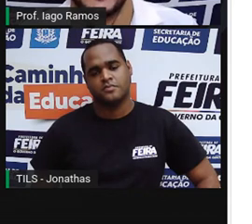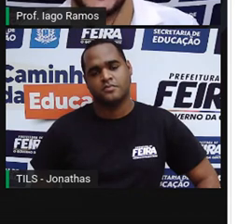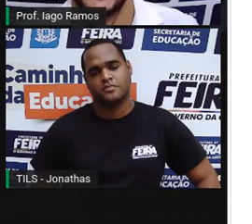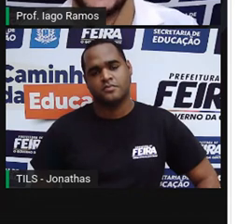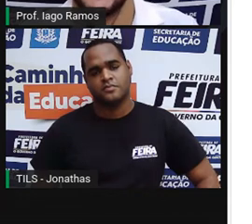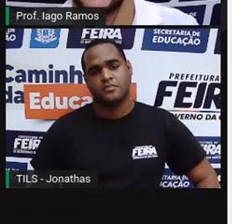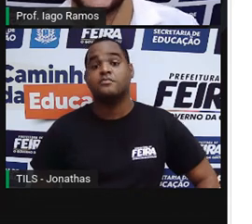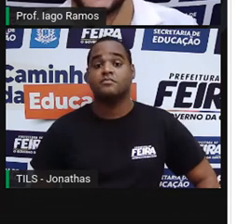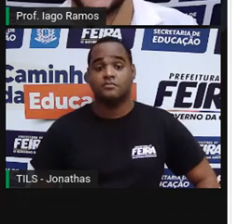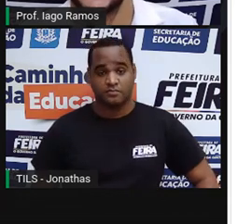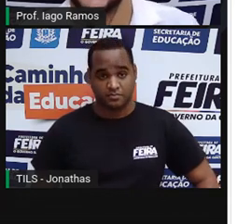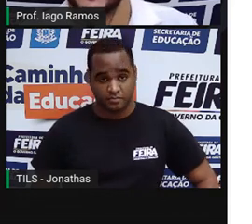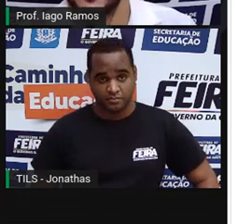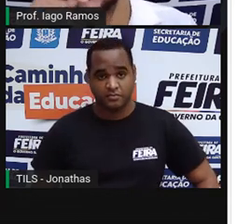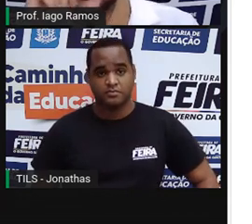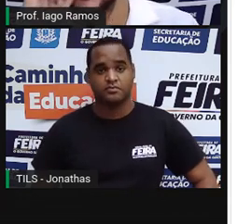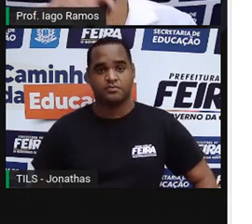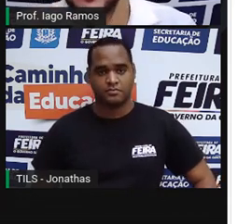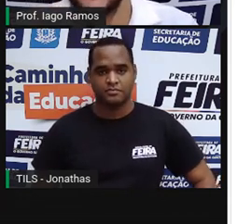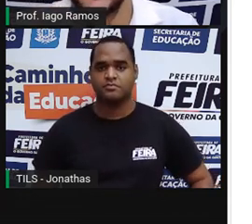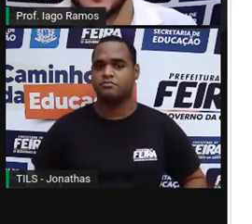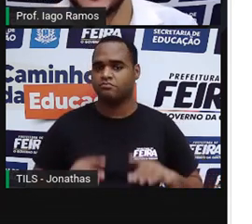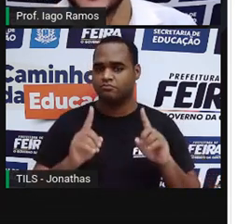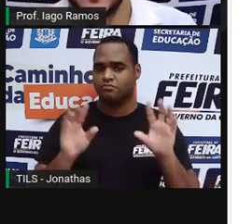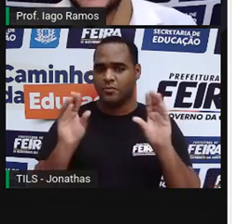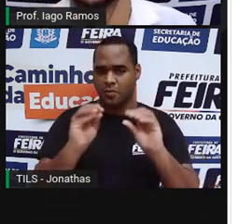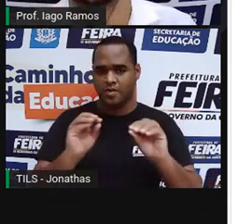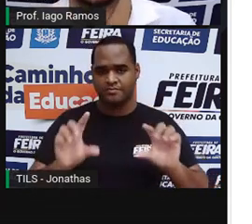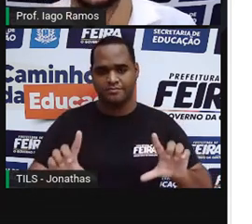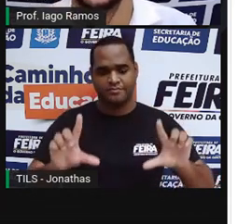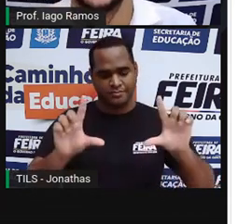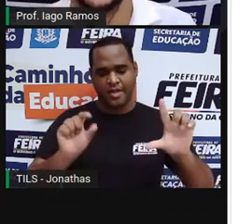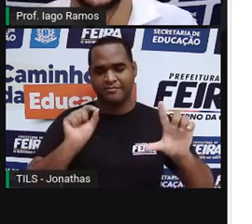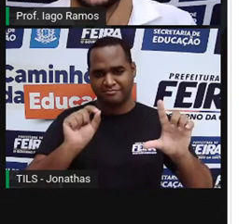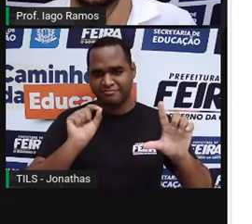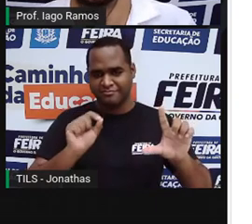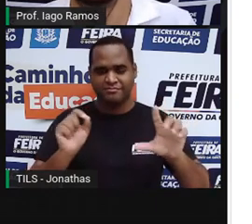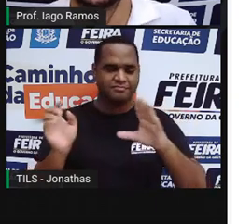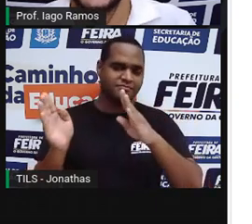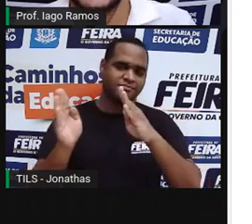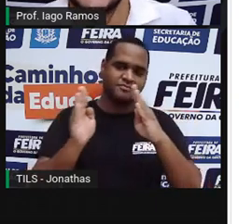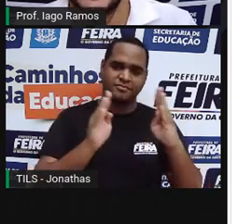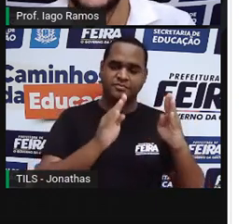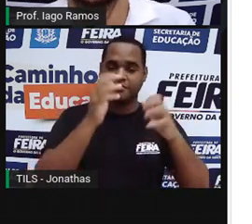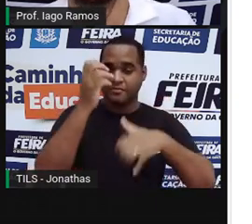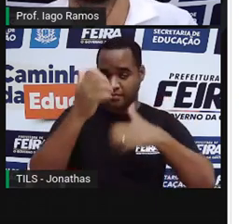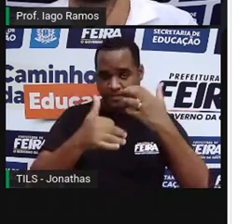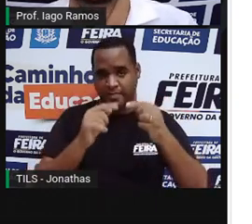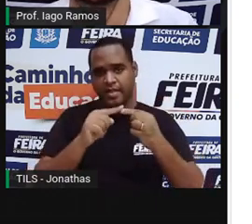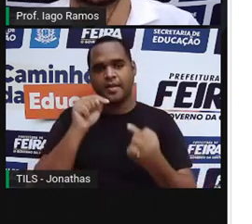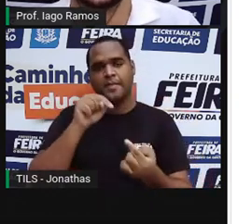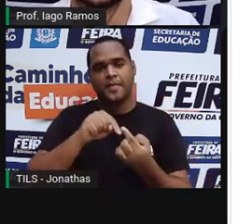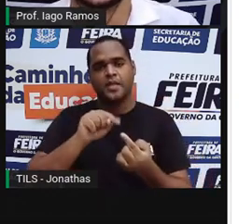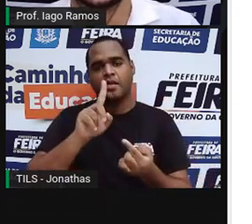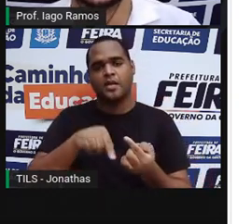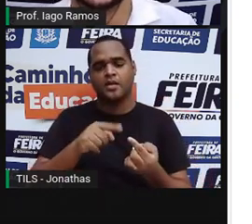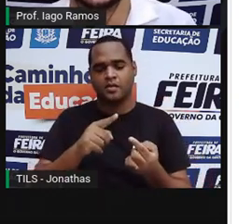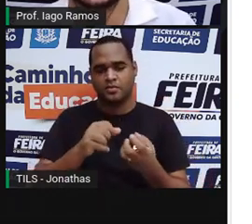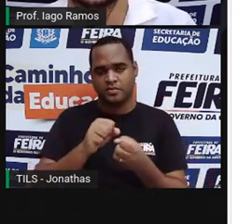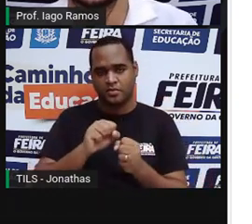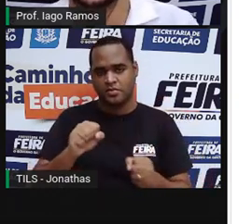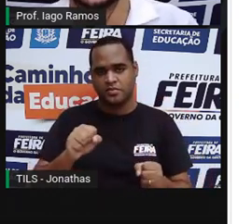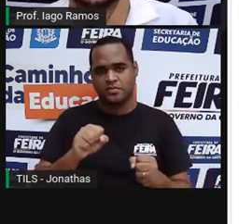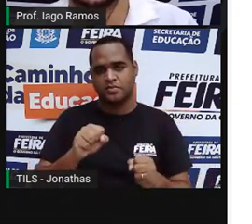E aí, eu já estou colocando para você na tela, né? O que é que significa as grandezas